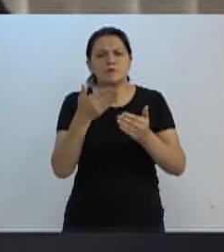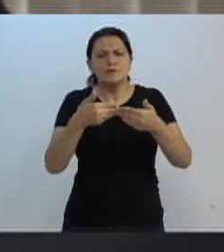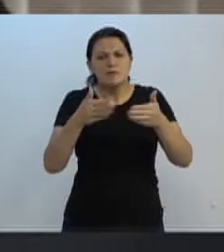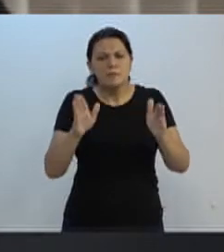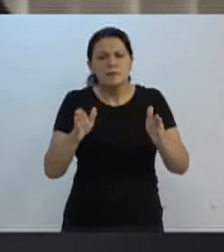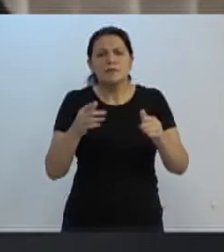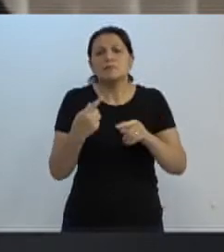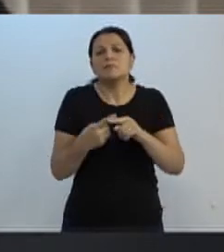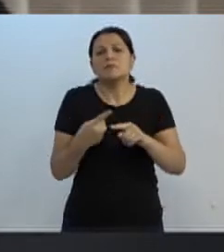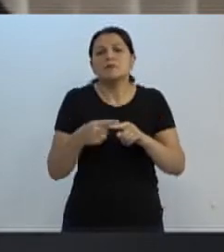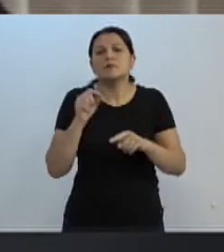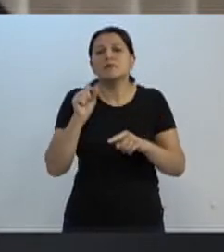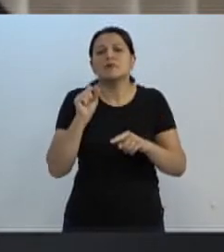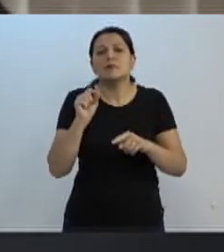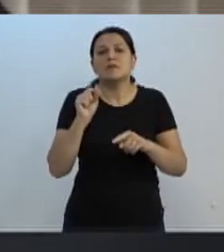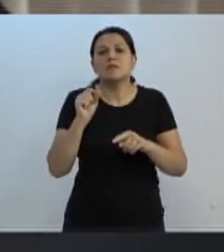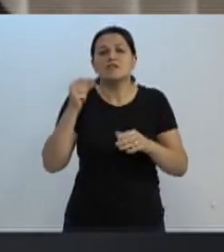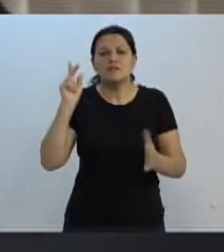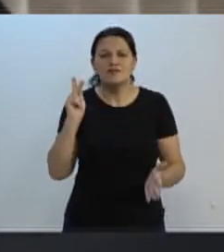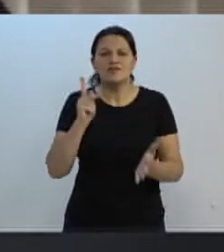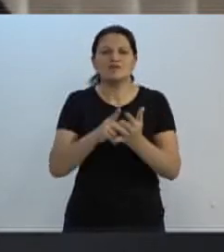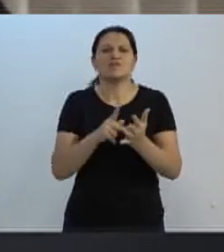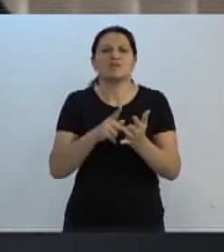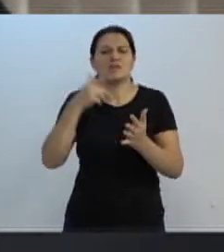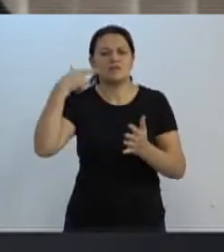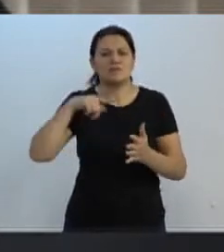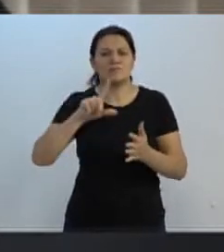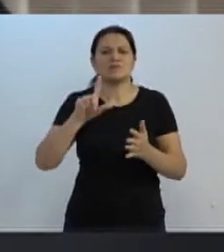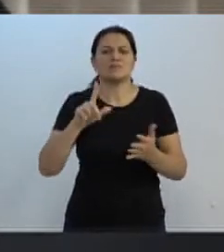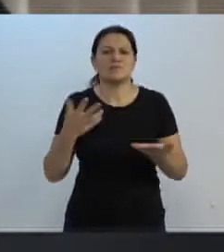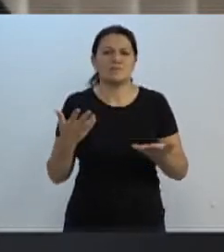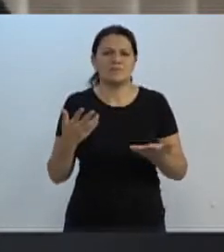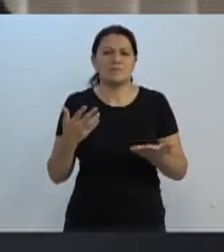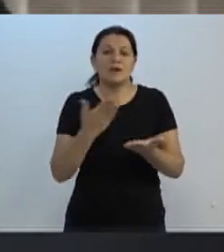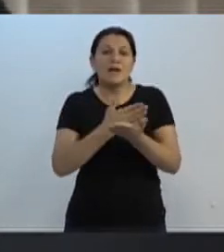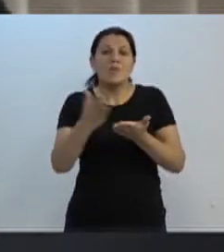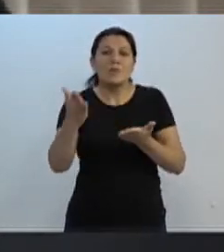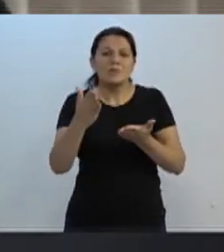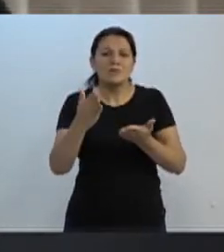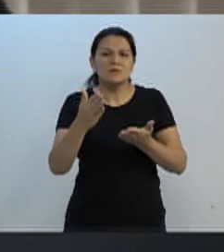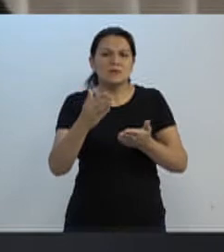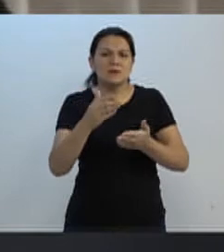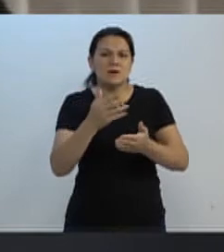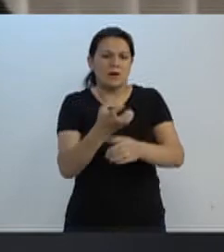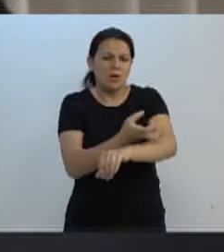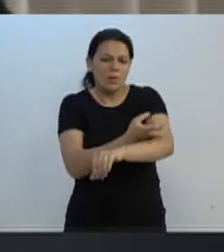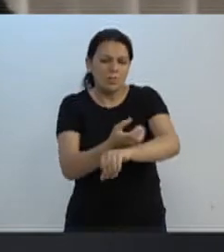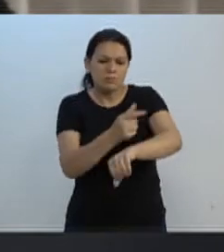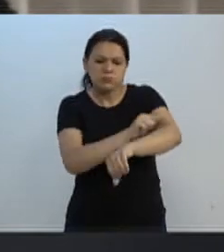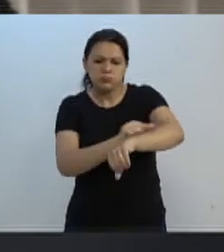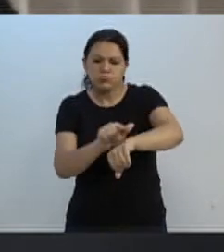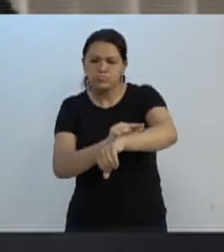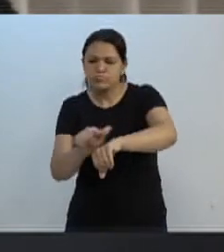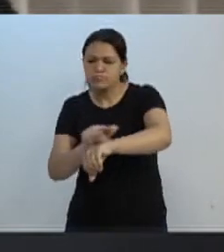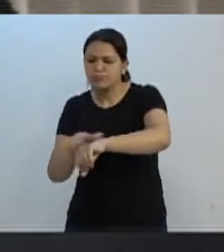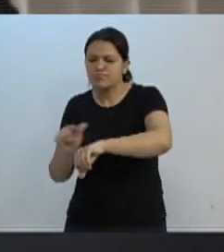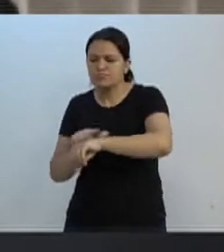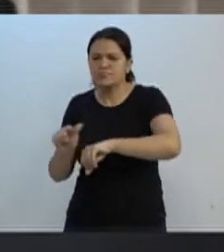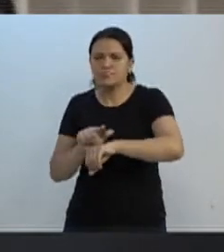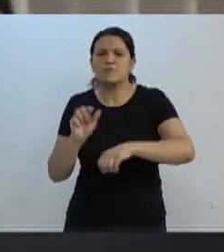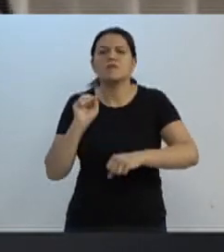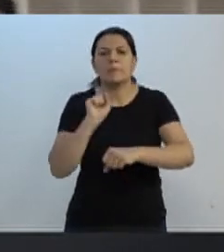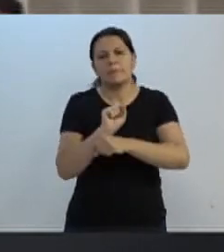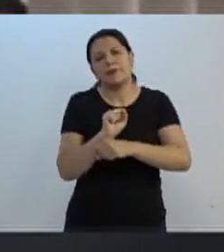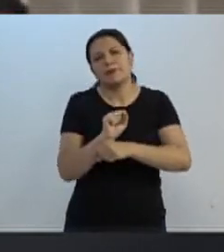todas, para saber quem realmente foi o ganhador para começar as atividades desroçadas na nossa cidade. Aí vai começar a parar as críticas que vêm acontecendo.